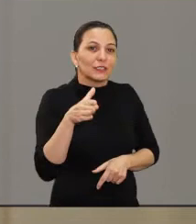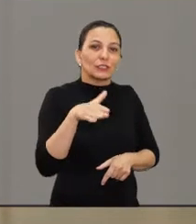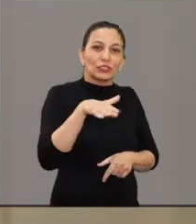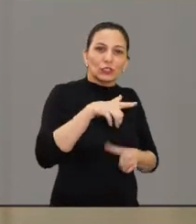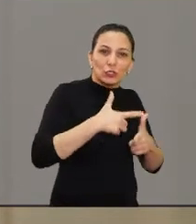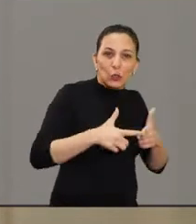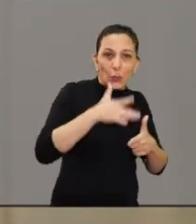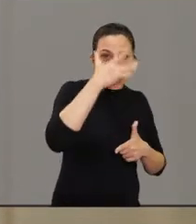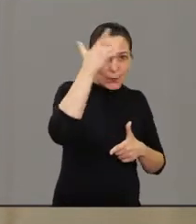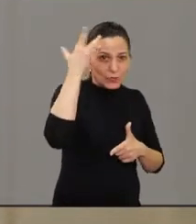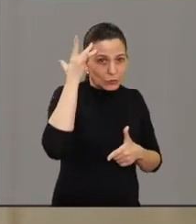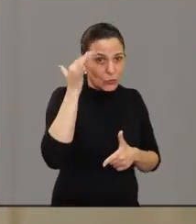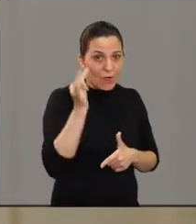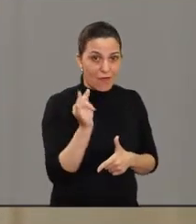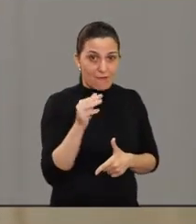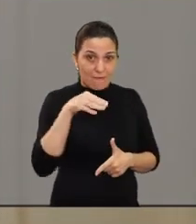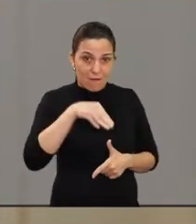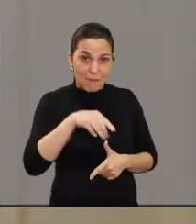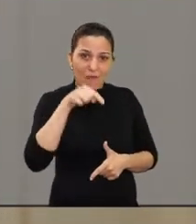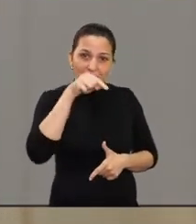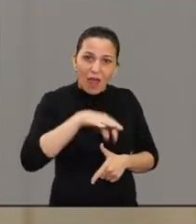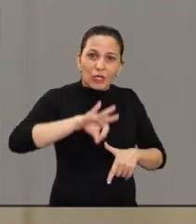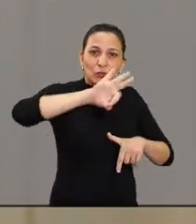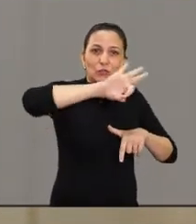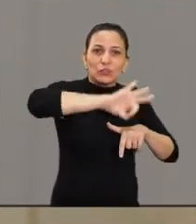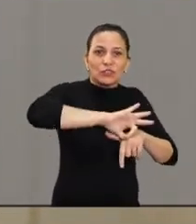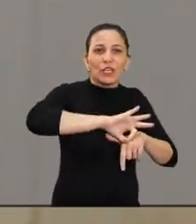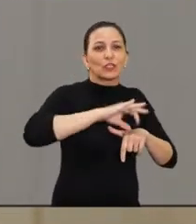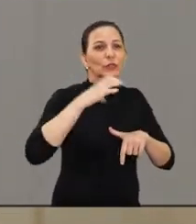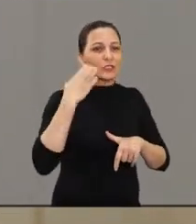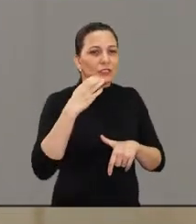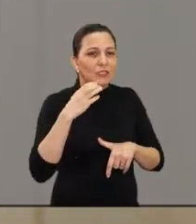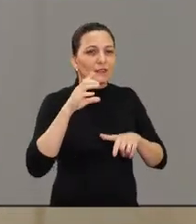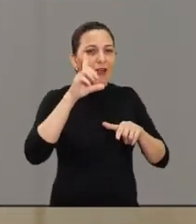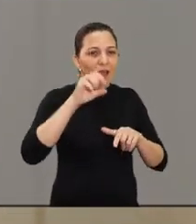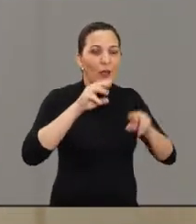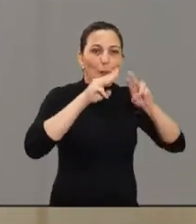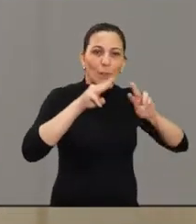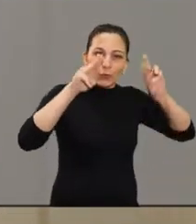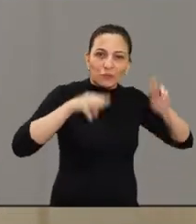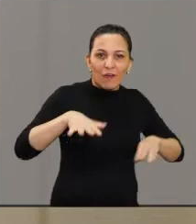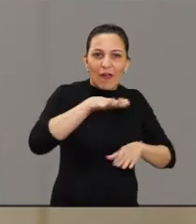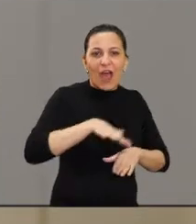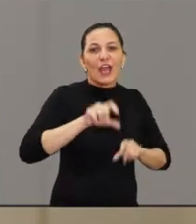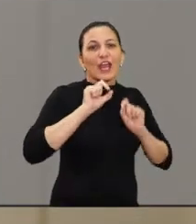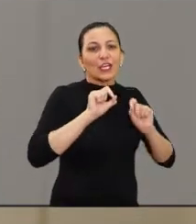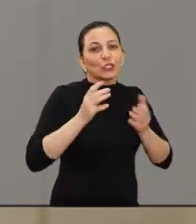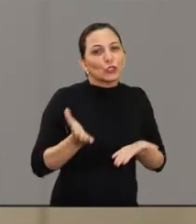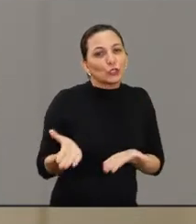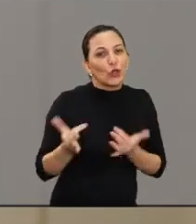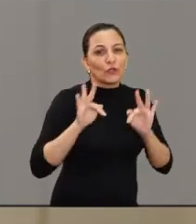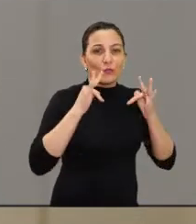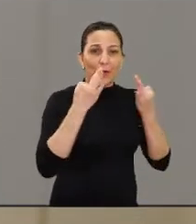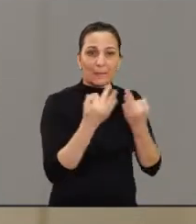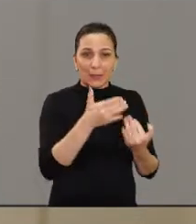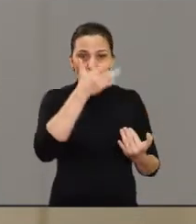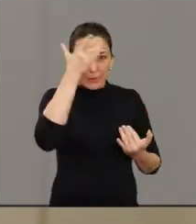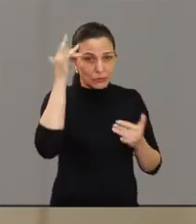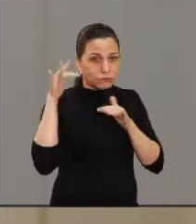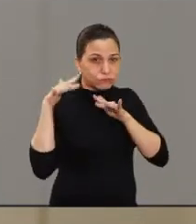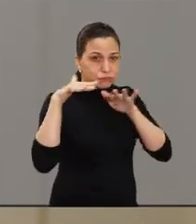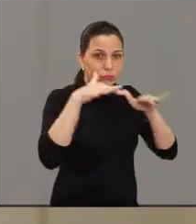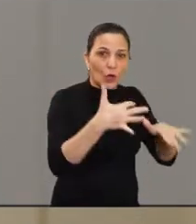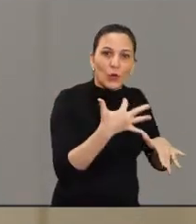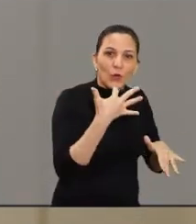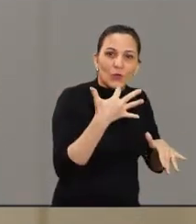esse material riquíssimo que ele tem sobre o Frederico de Marco porque o nosso Centro de Ciências é um museu de divulgação, é espaço para receber os jovens,